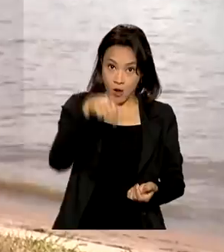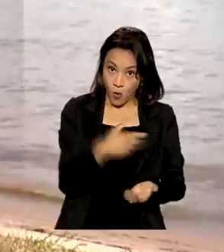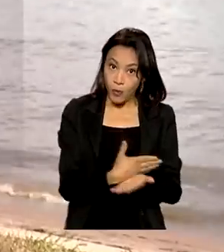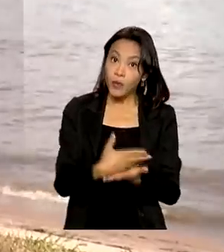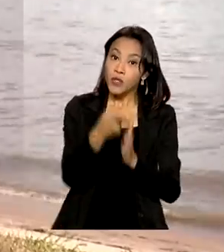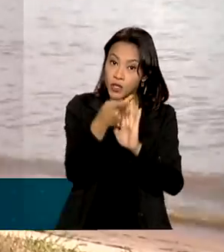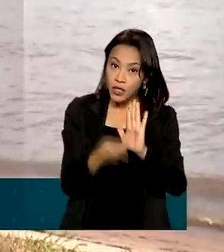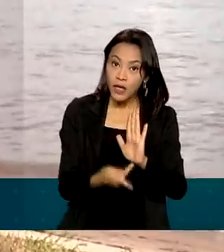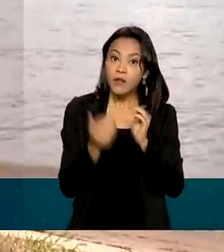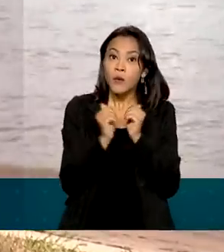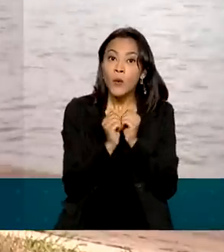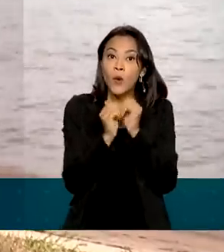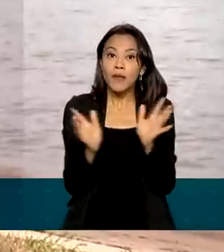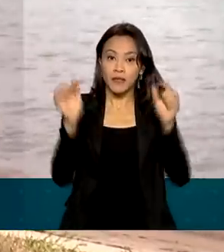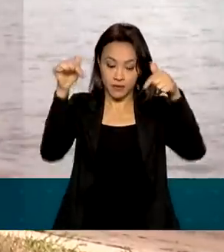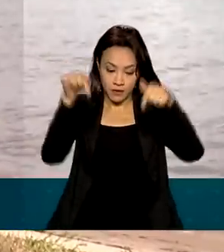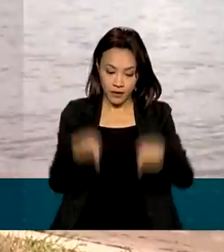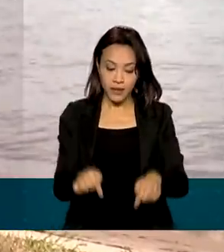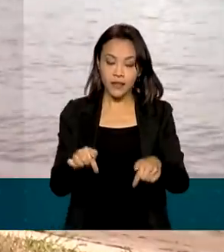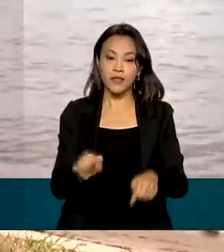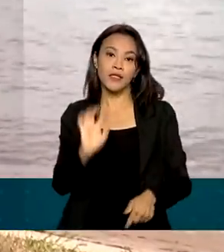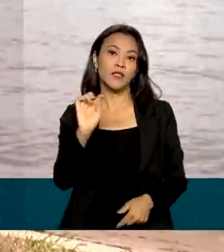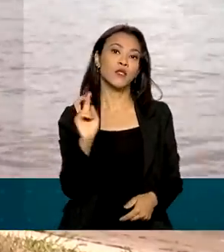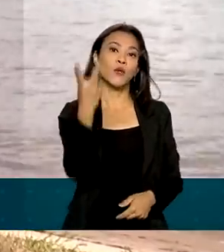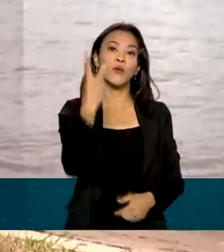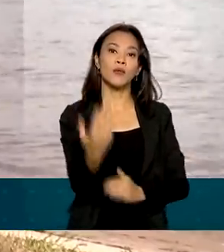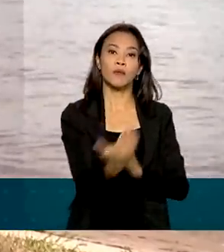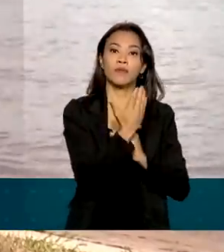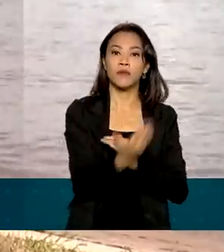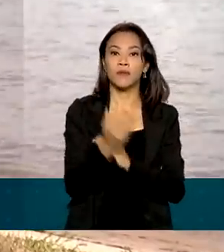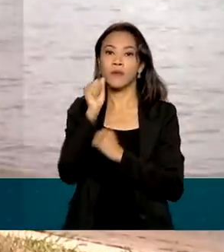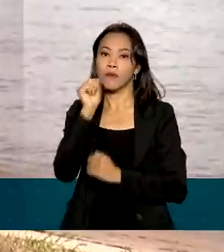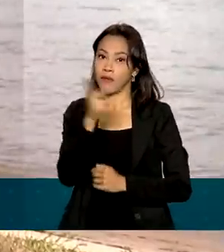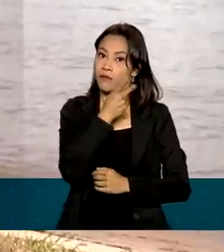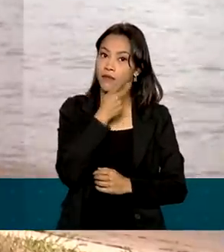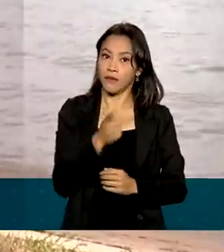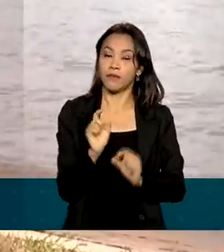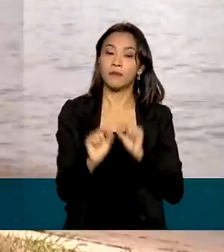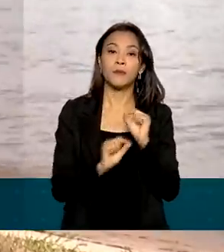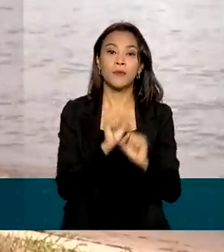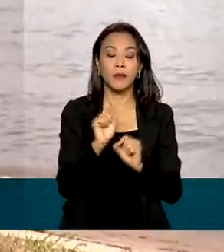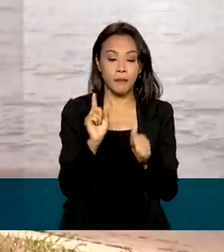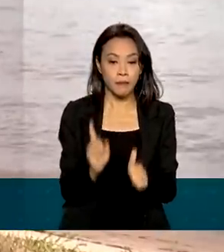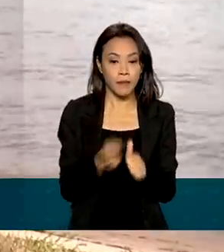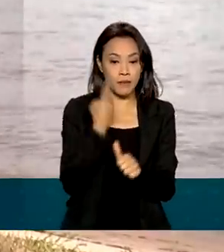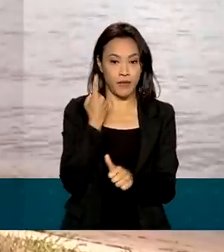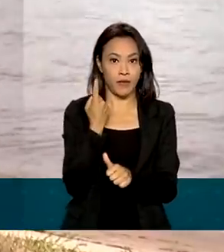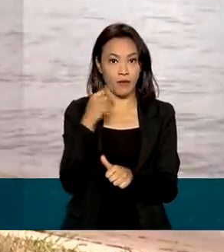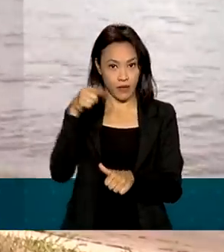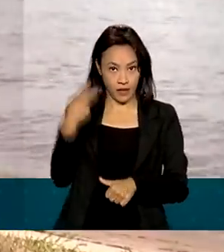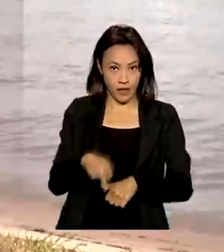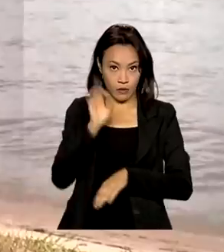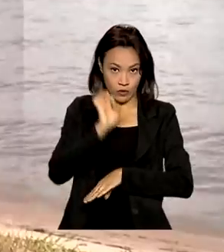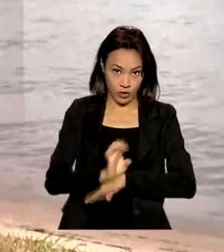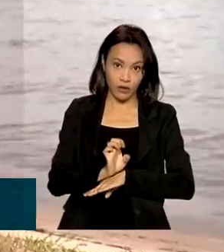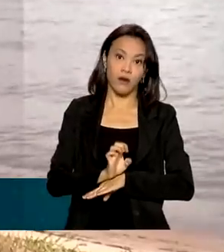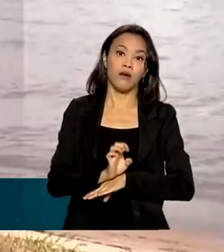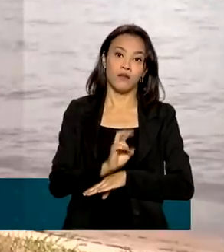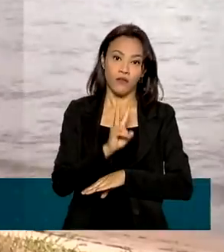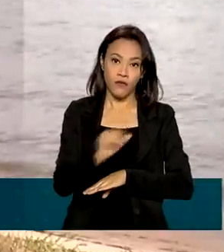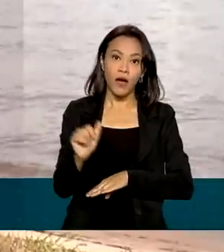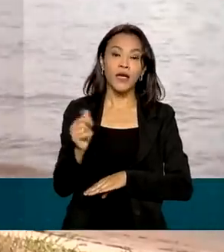dois benefícios aqui para o estado do Amapá. Primeiro, incluir digitalmente e